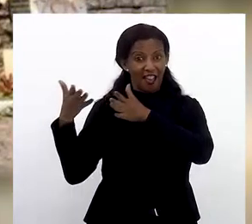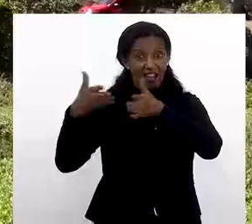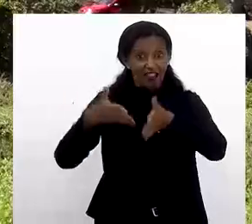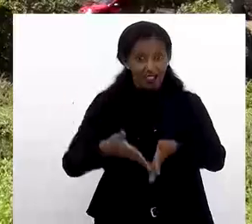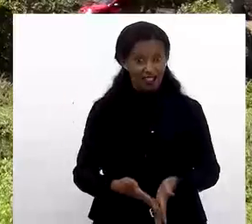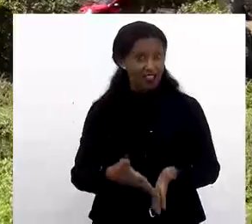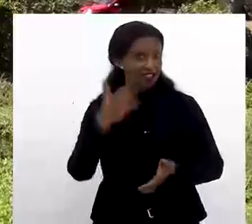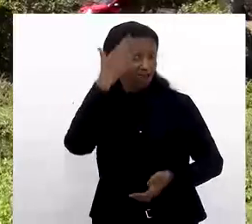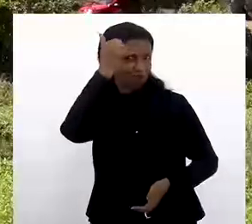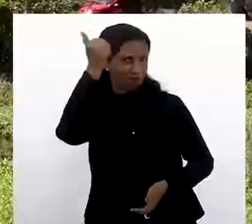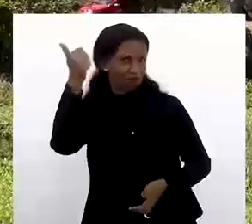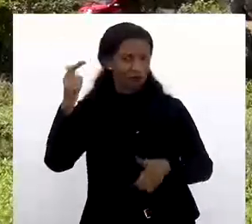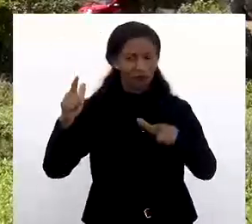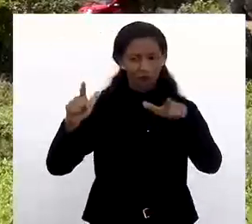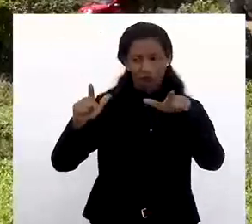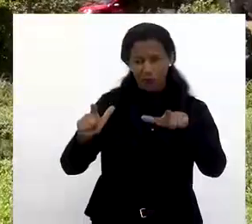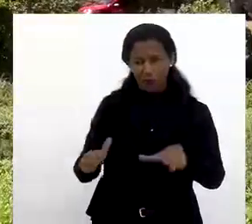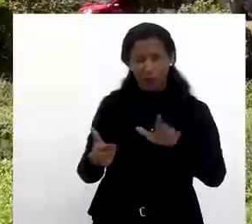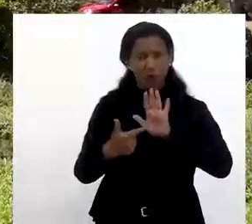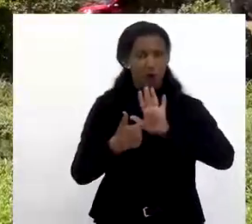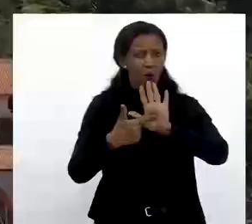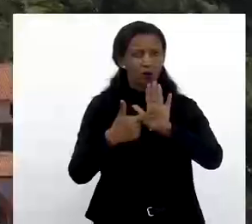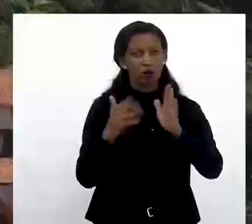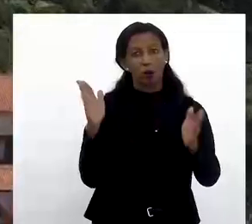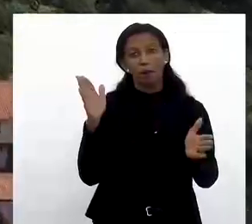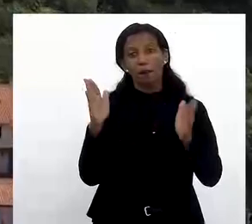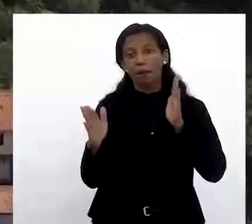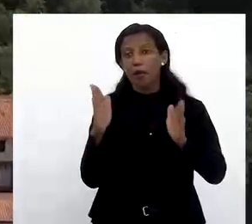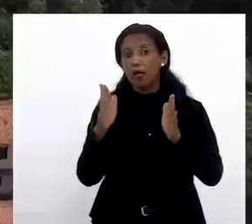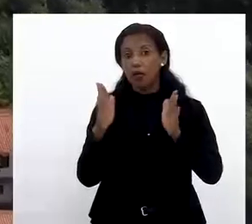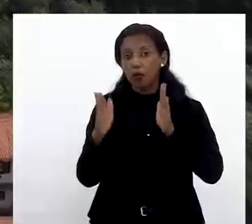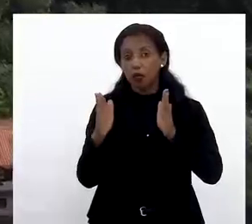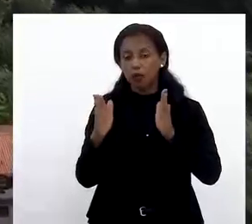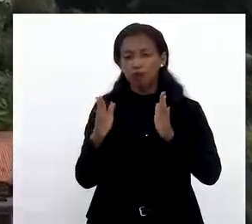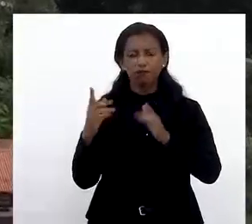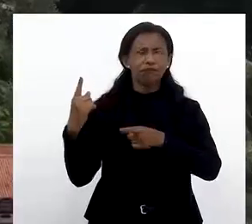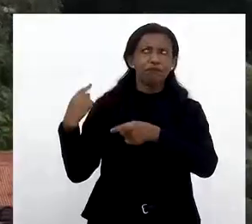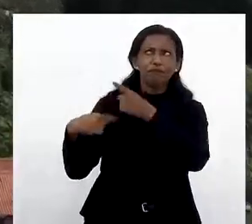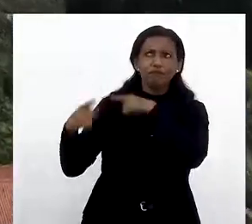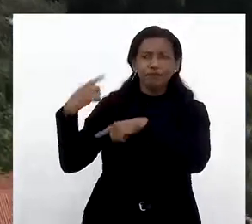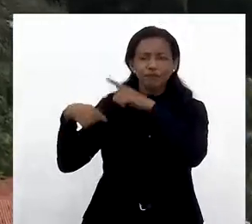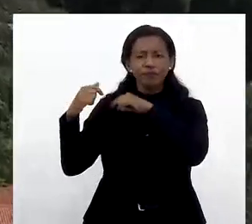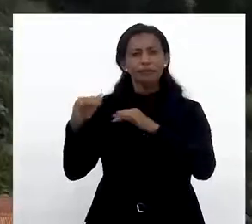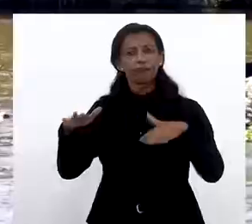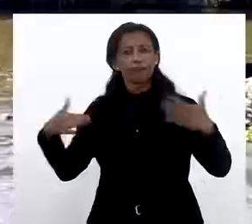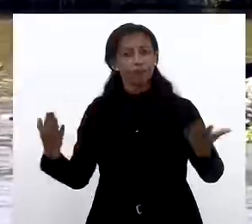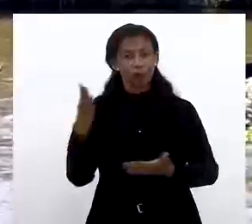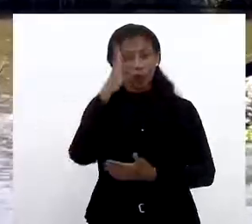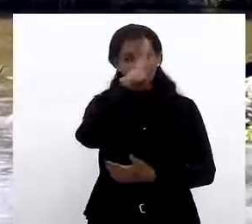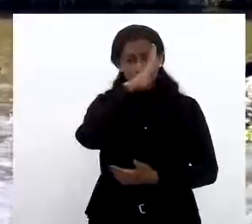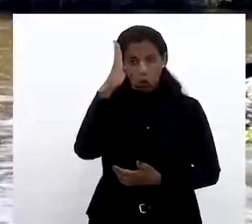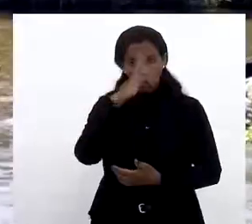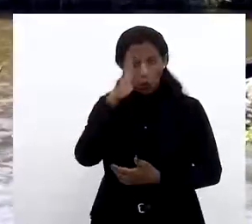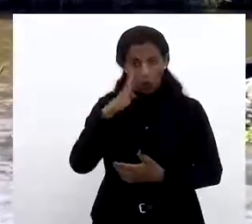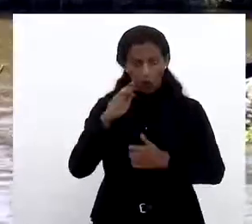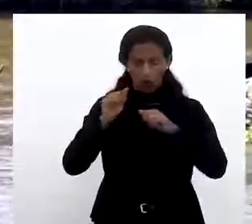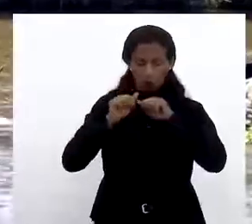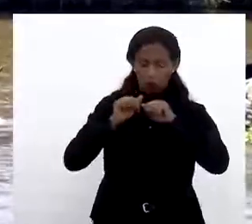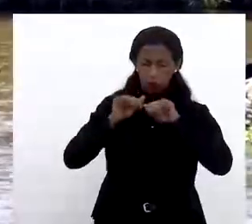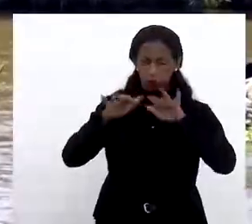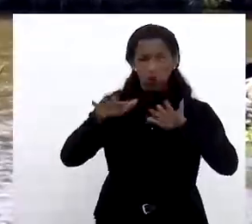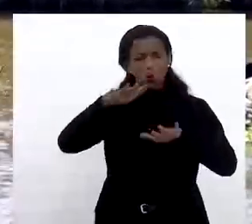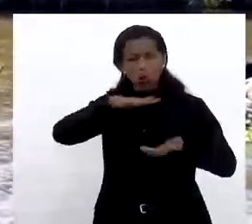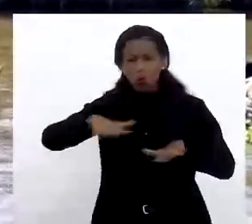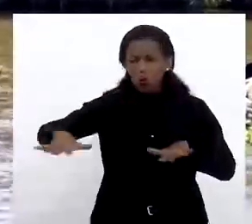dele. A chegada do artista nordestino a Miguel Pereira ilustra só um pequeno período do município. Lá atrás, quando o